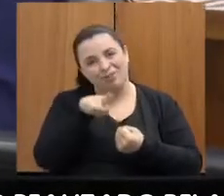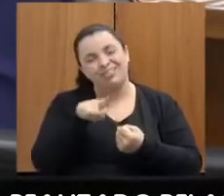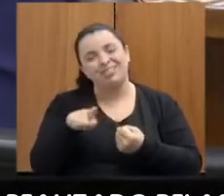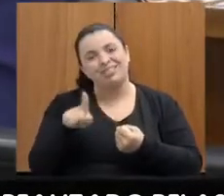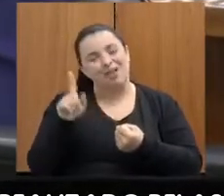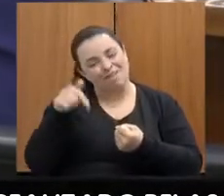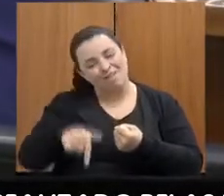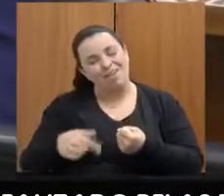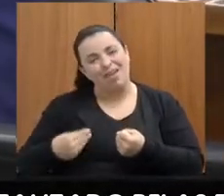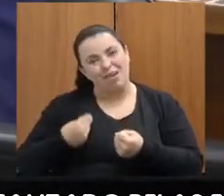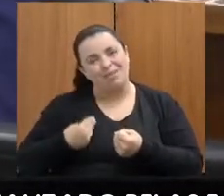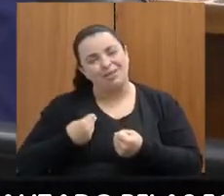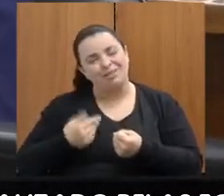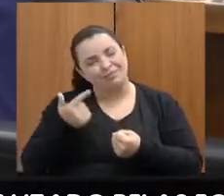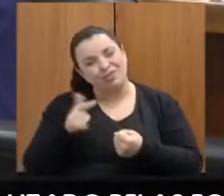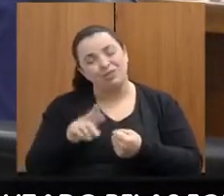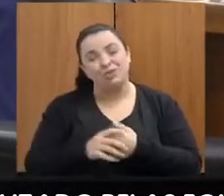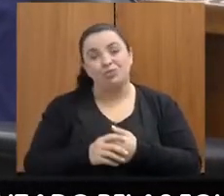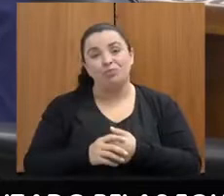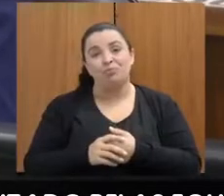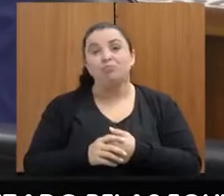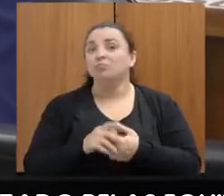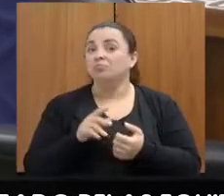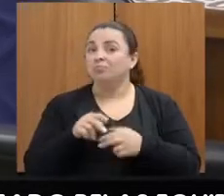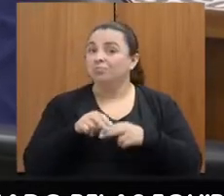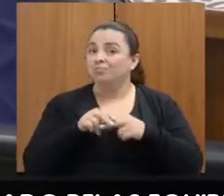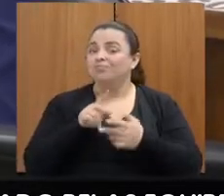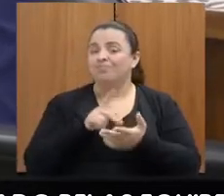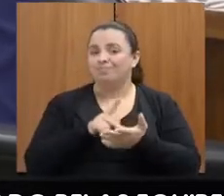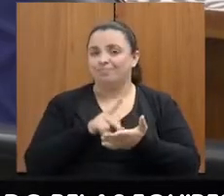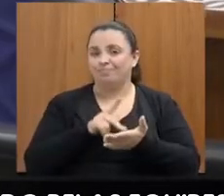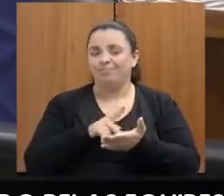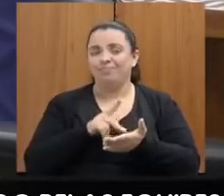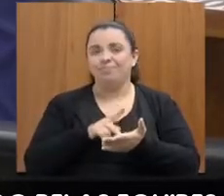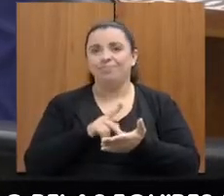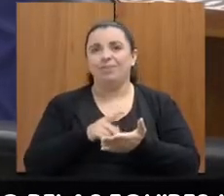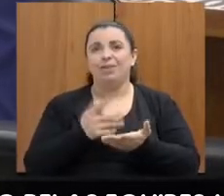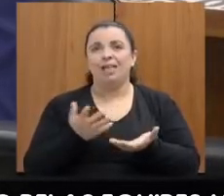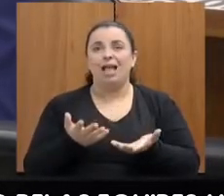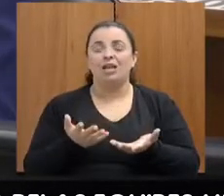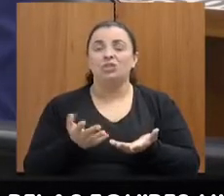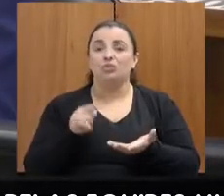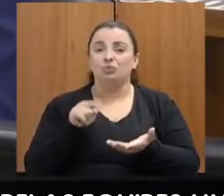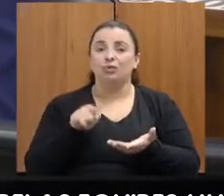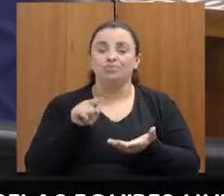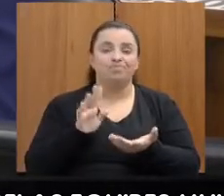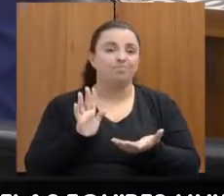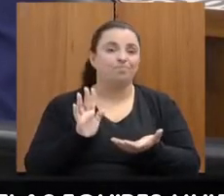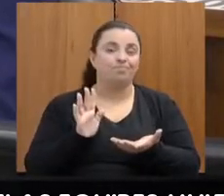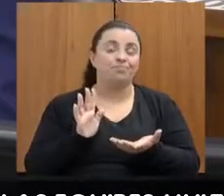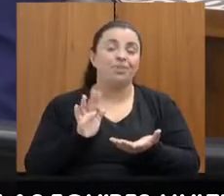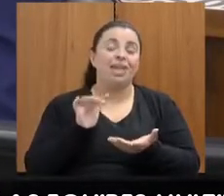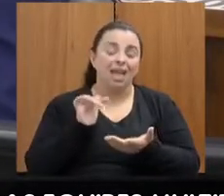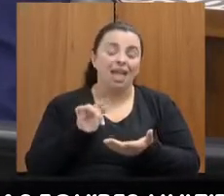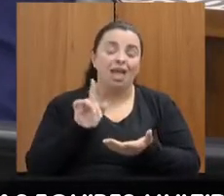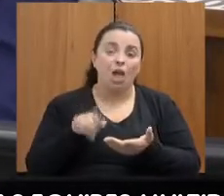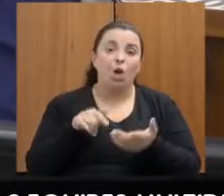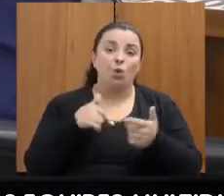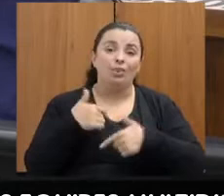conosco. E, de fato, inicialmente era, né? É um trabalho